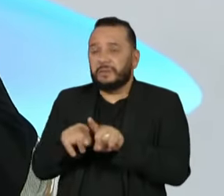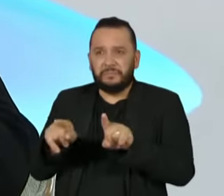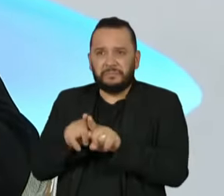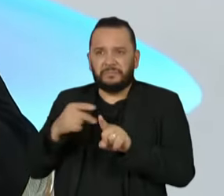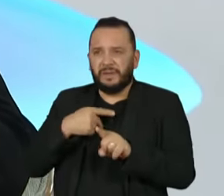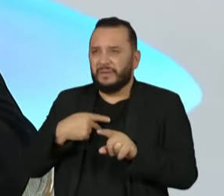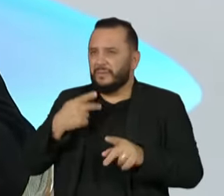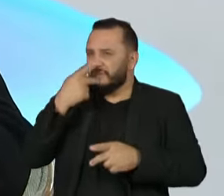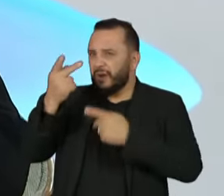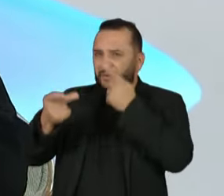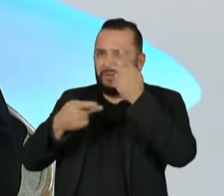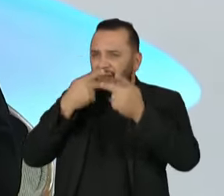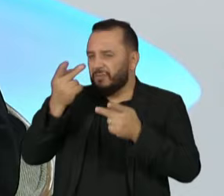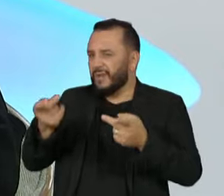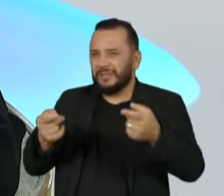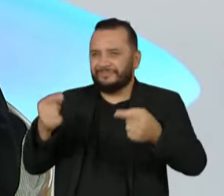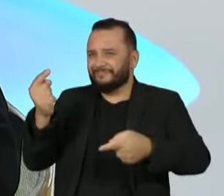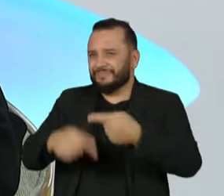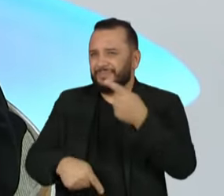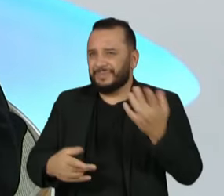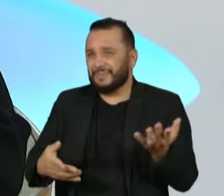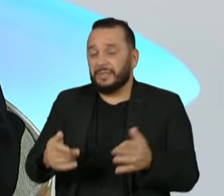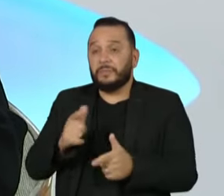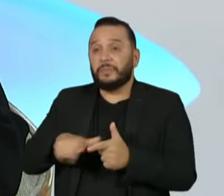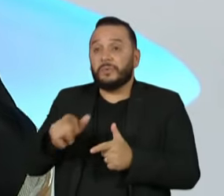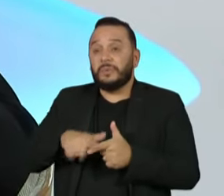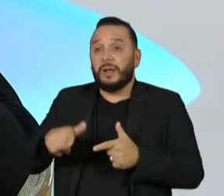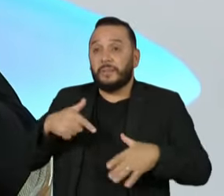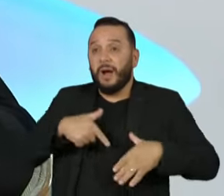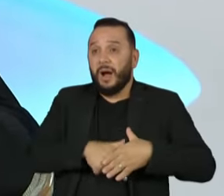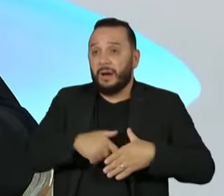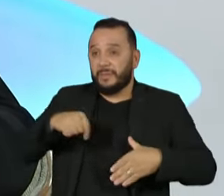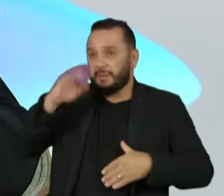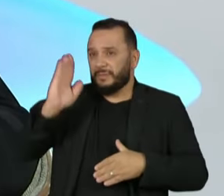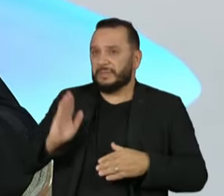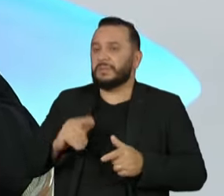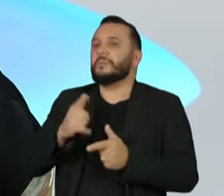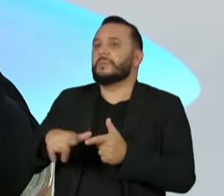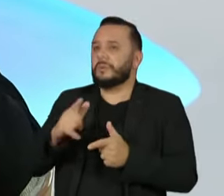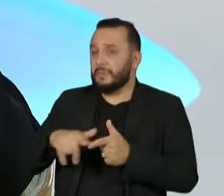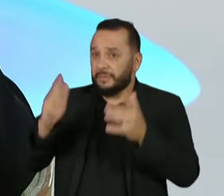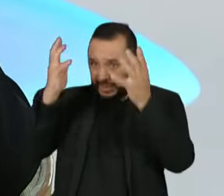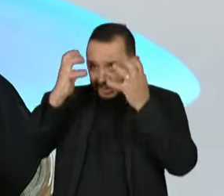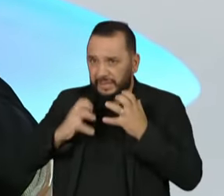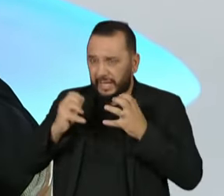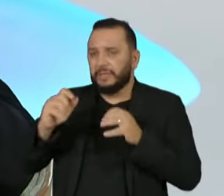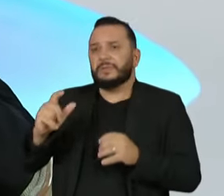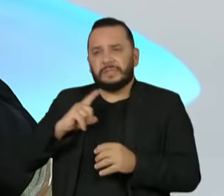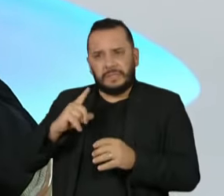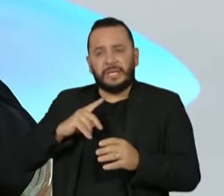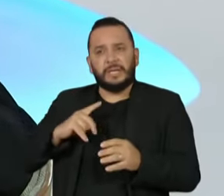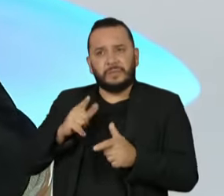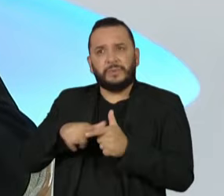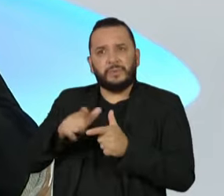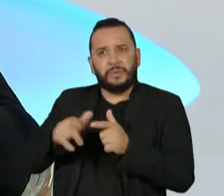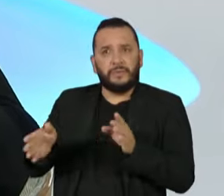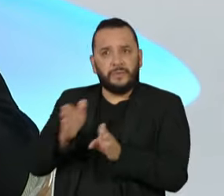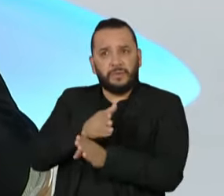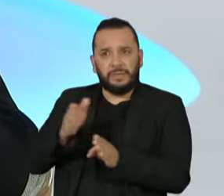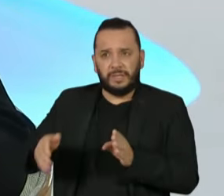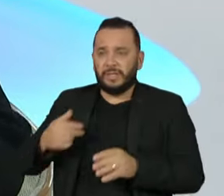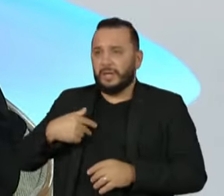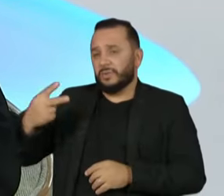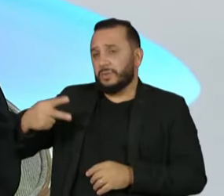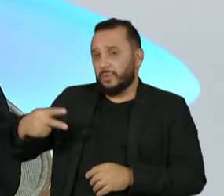A questão das armas no Brasil é tão séria, tão séria, eu venho de um estado de fronteira. Eu sei, fui vice-governadora, eu